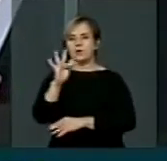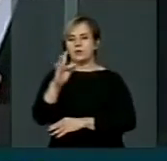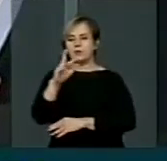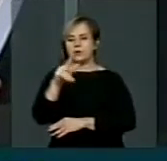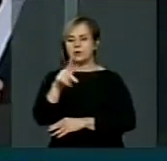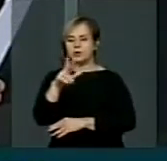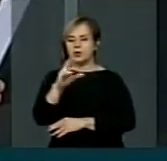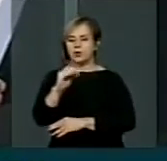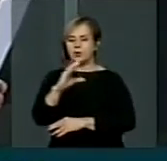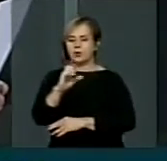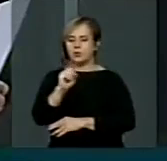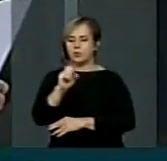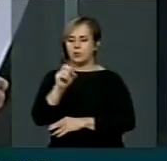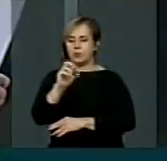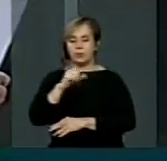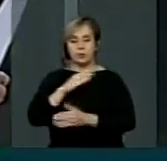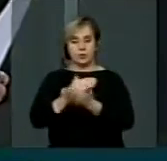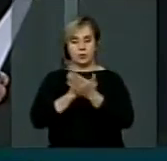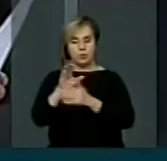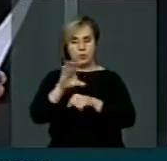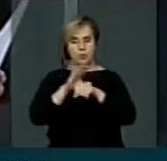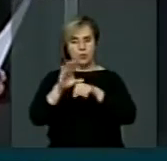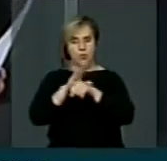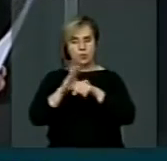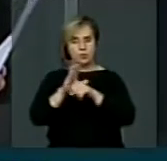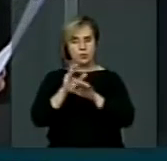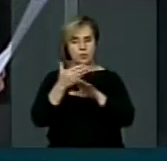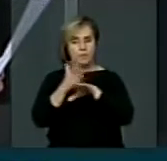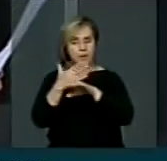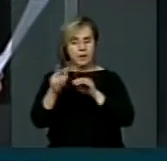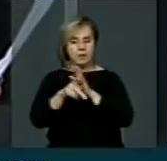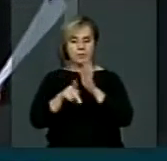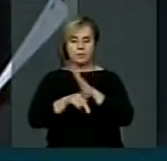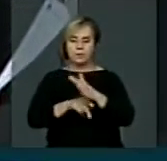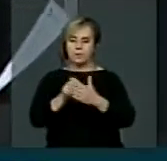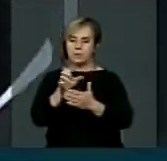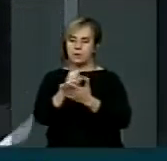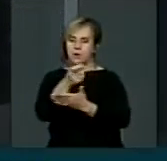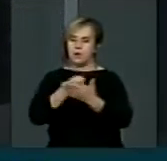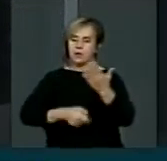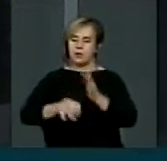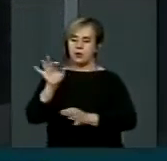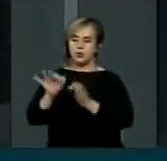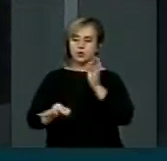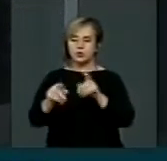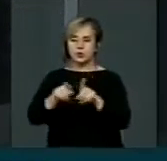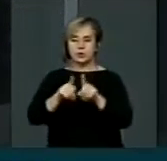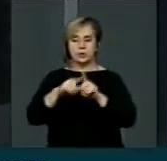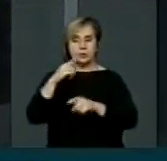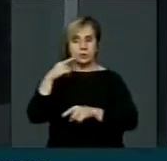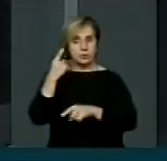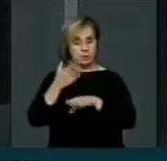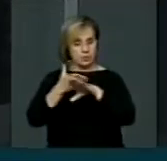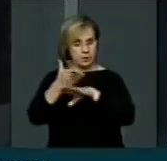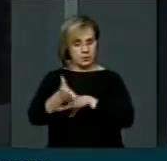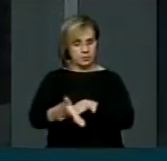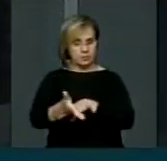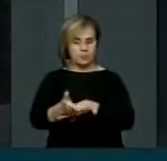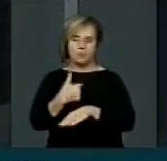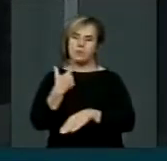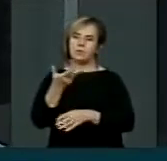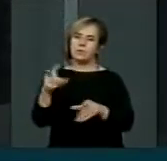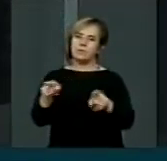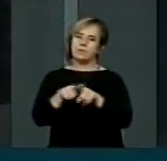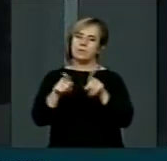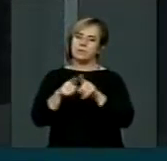teve origem nesses cursos preparatórios para concursos jurídicos, especialmente para juiz de direito e promotor. Então, nós queremos aqui